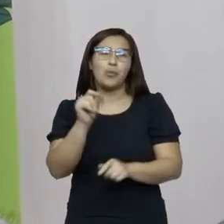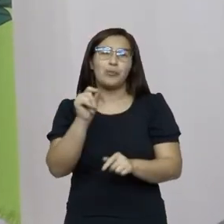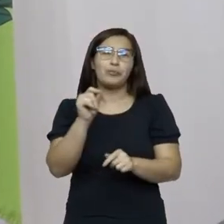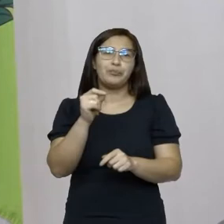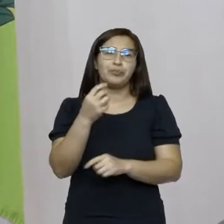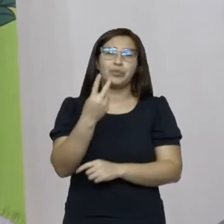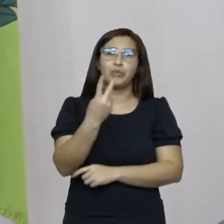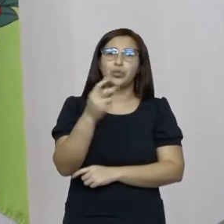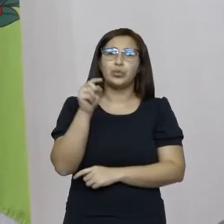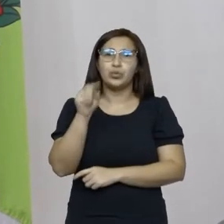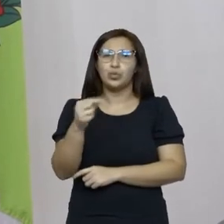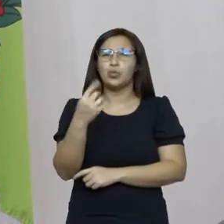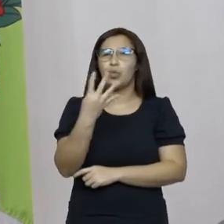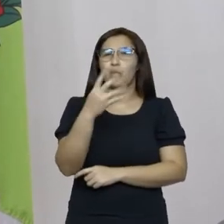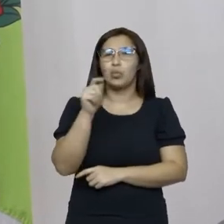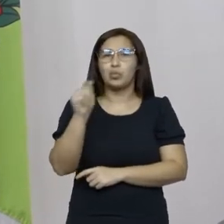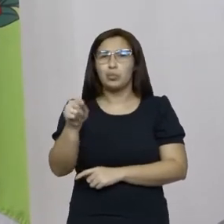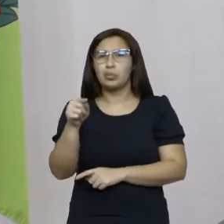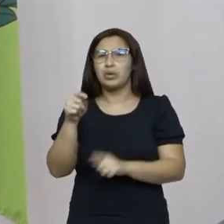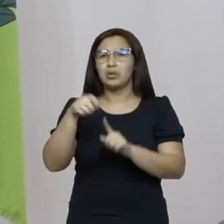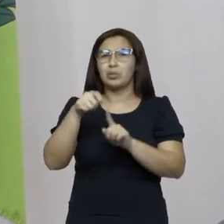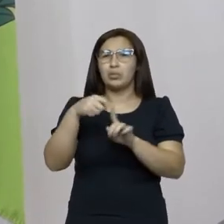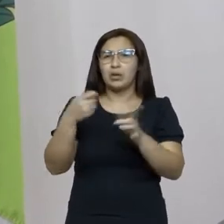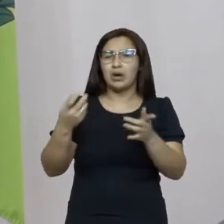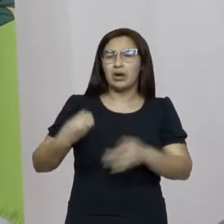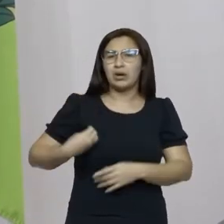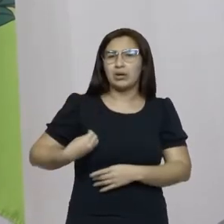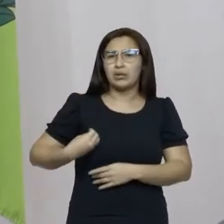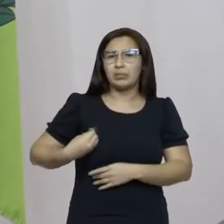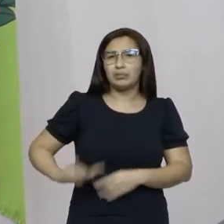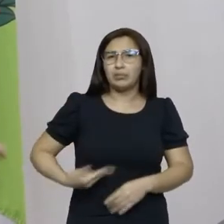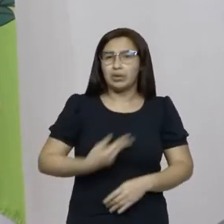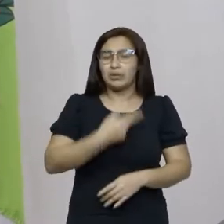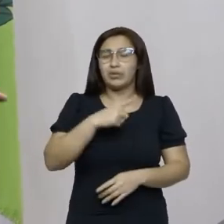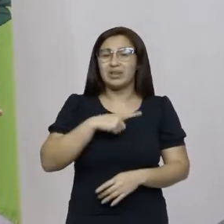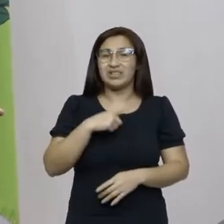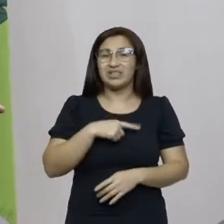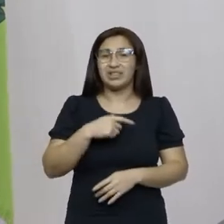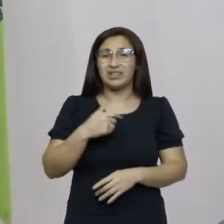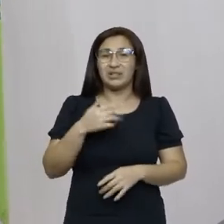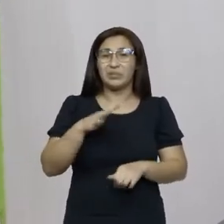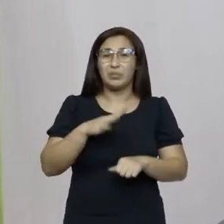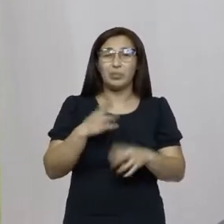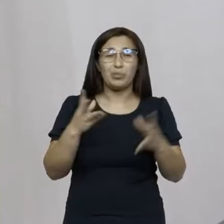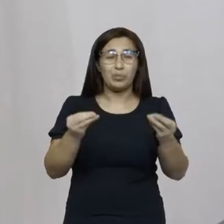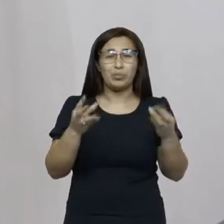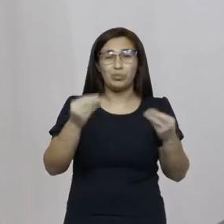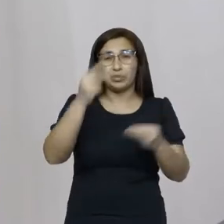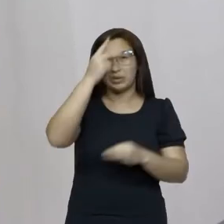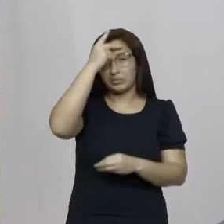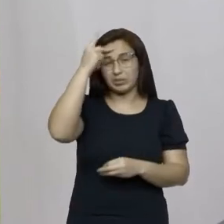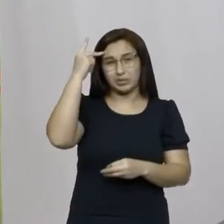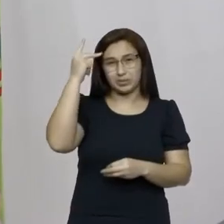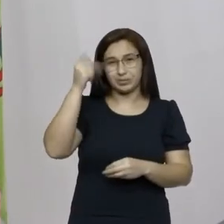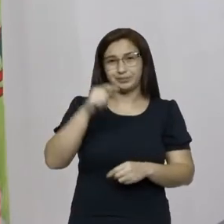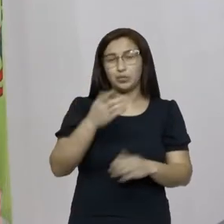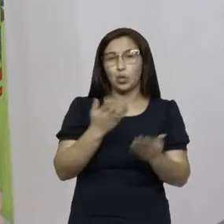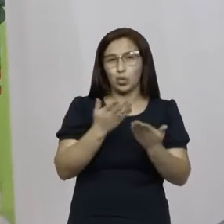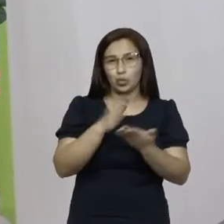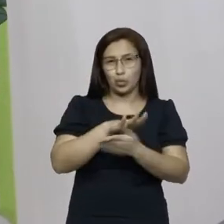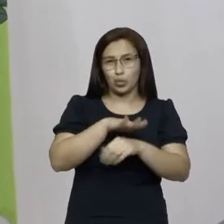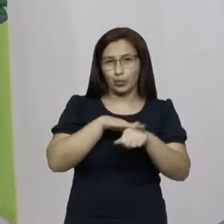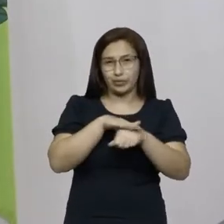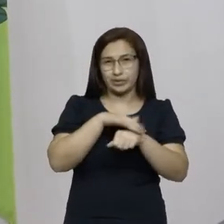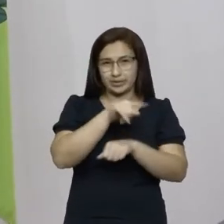cirurgias quatro mil por mês tem cento e tantas mil pessoas só essa instituição a quem eu conversei hoje disse que